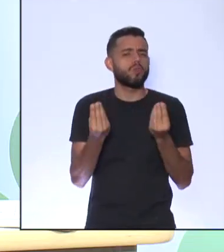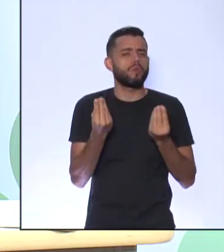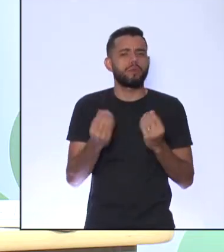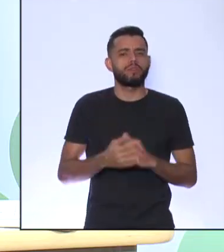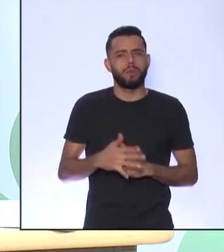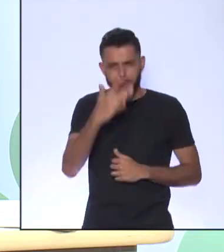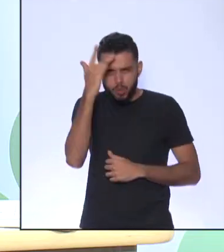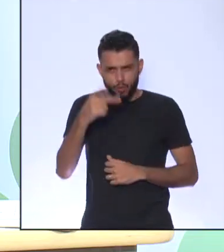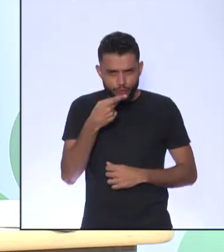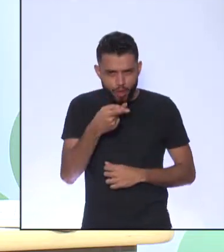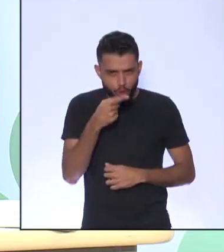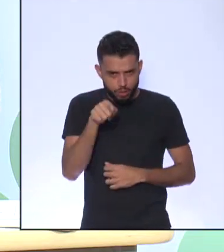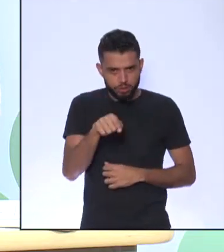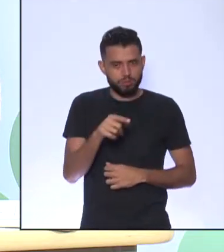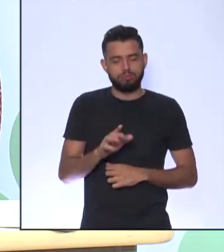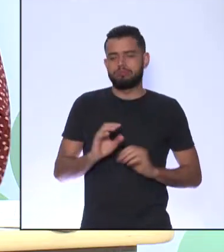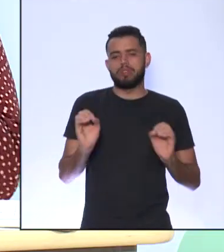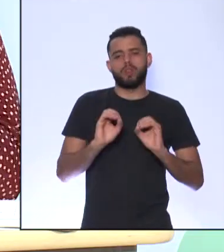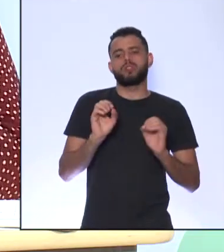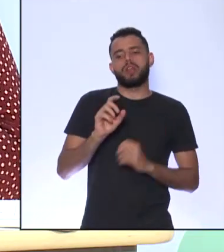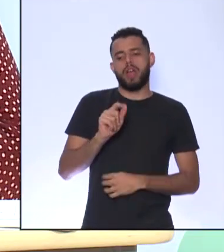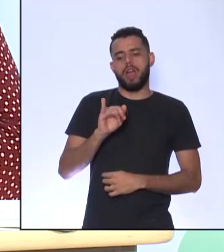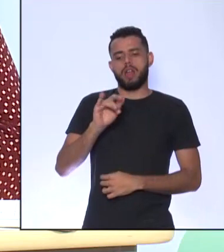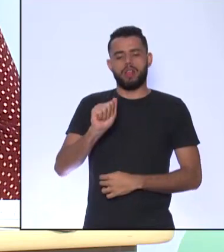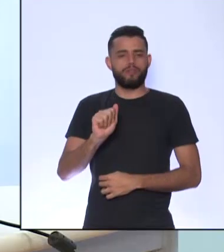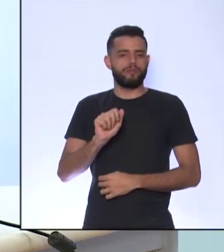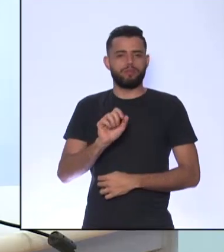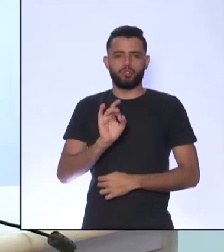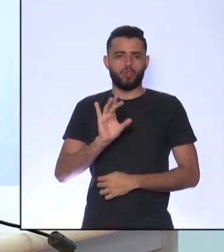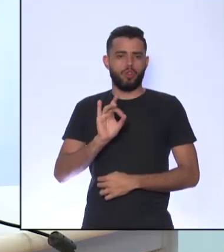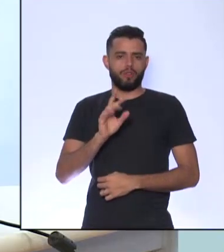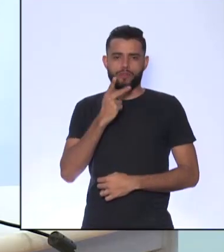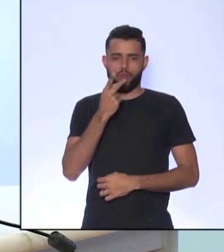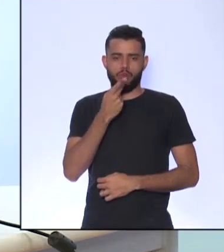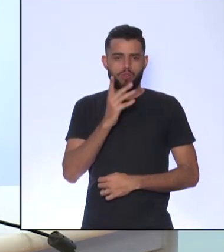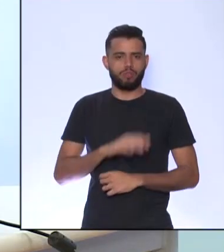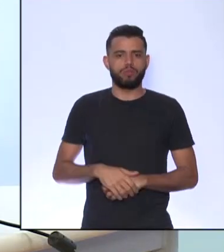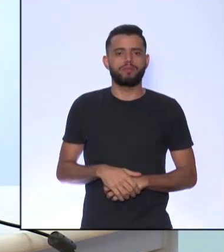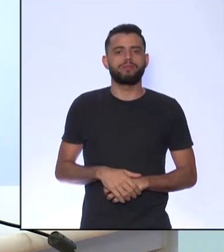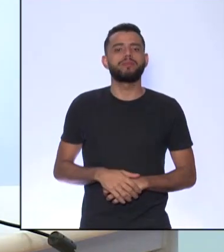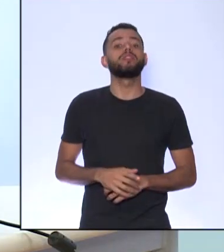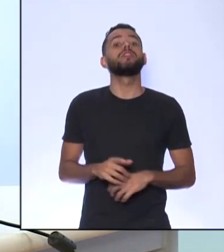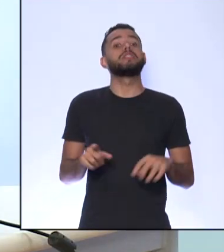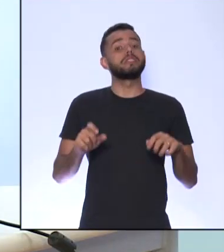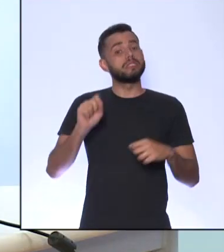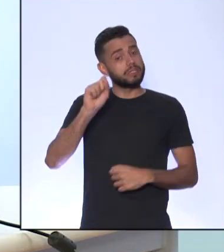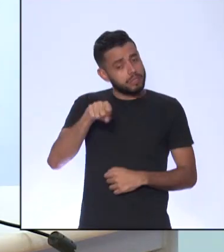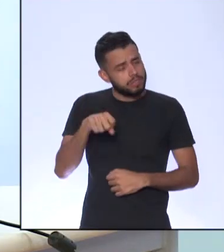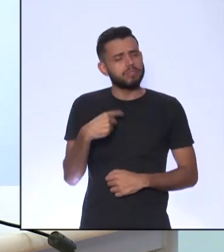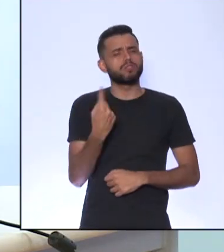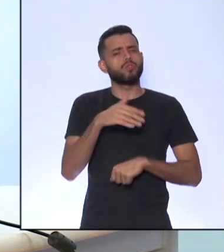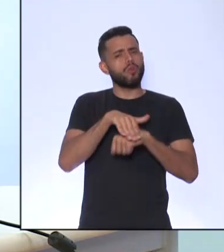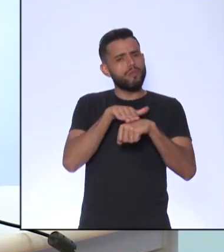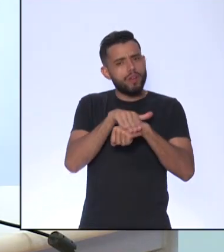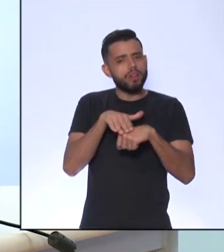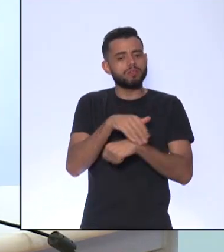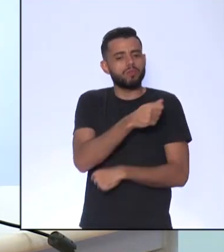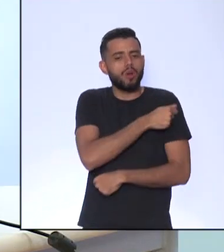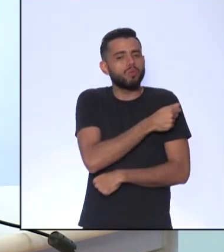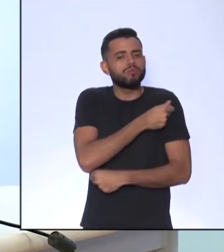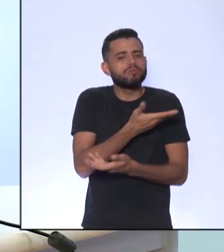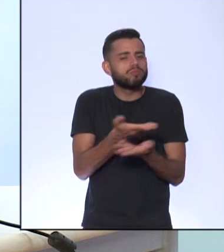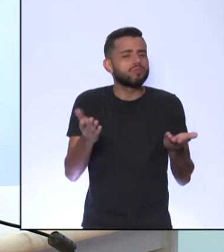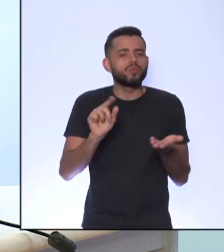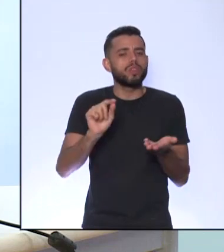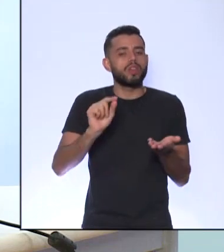os homens e a questão da cidadania Então é uma coisa que a gente também conversa bastante com os alunos Dessa mudança no